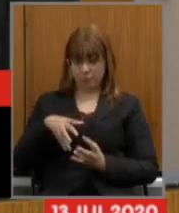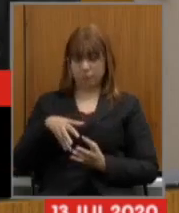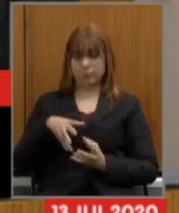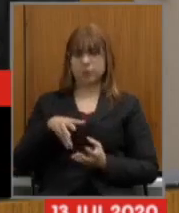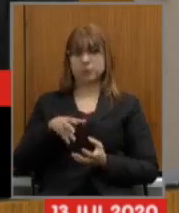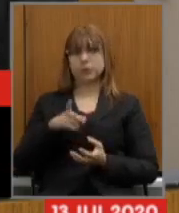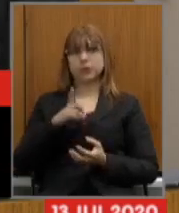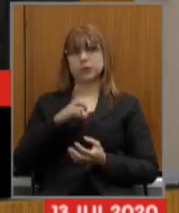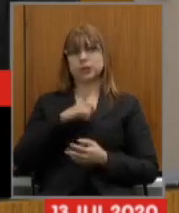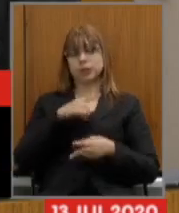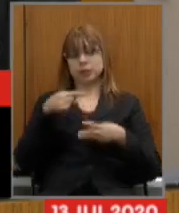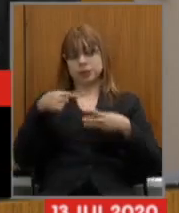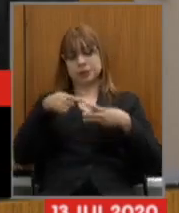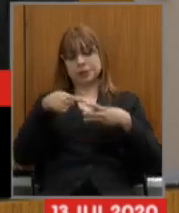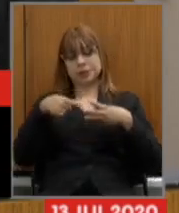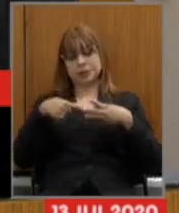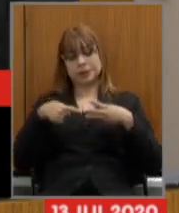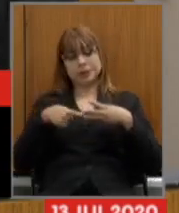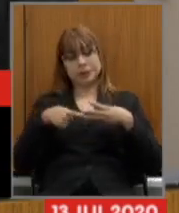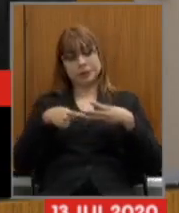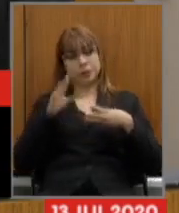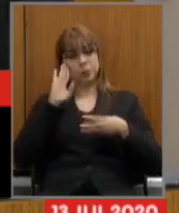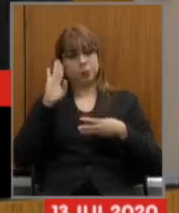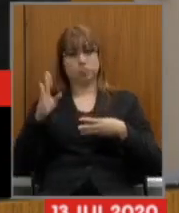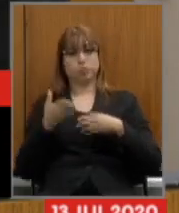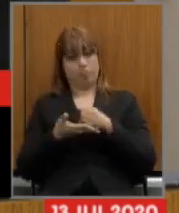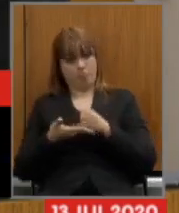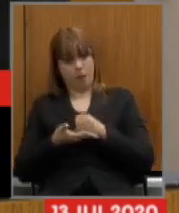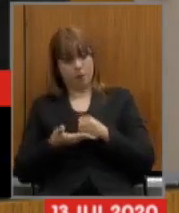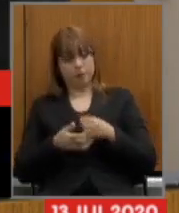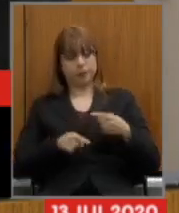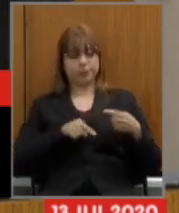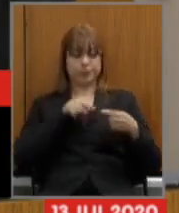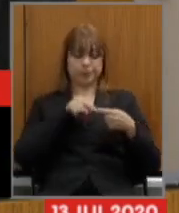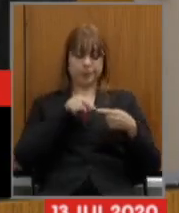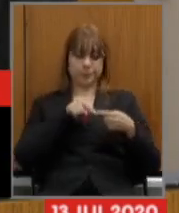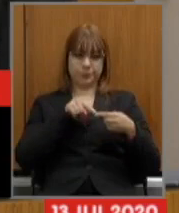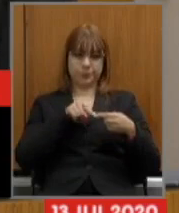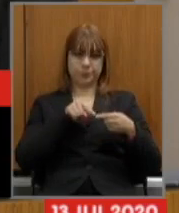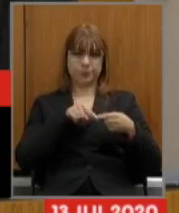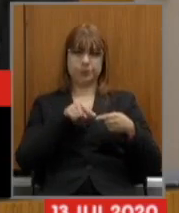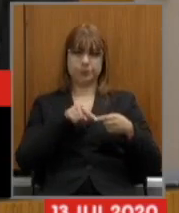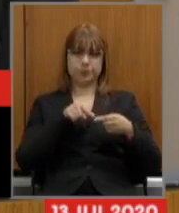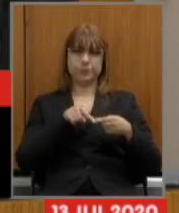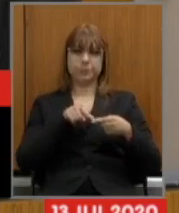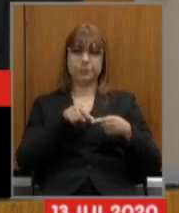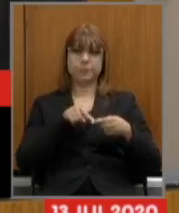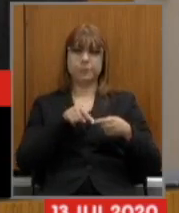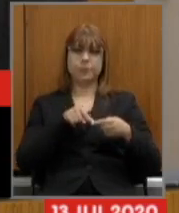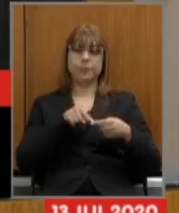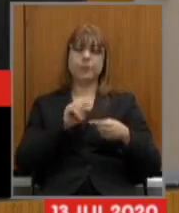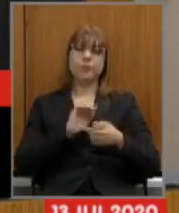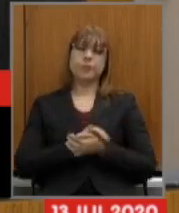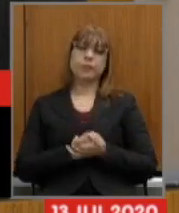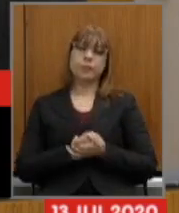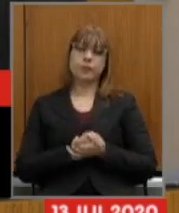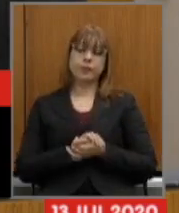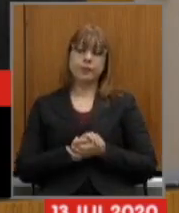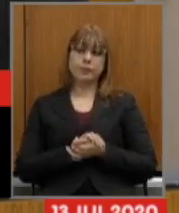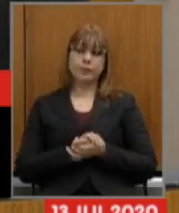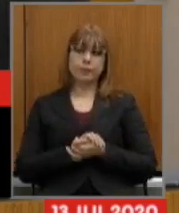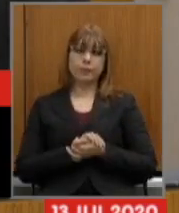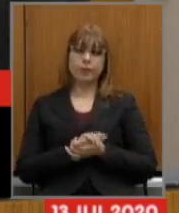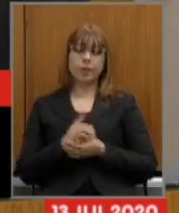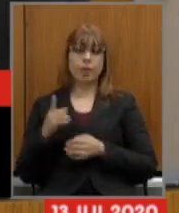três pontos básicos primeiro estamos propondo